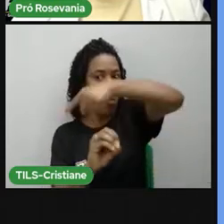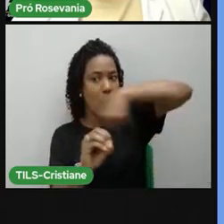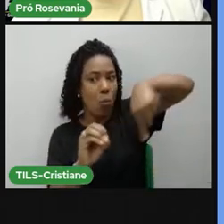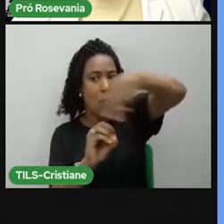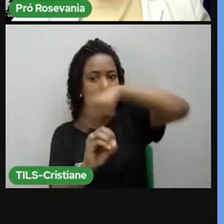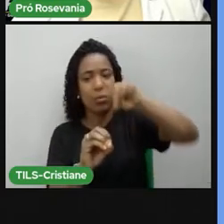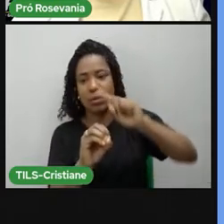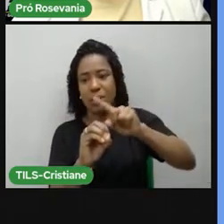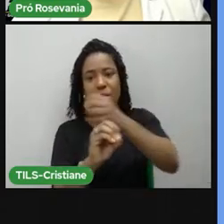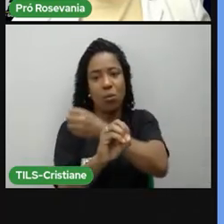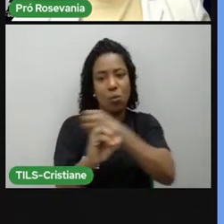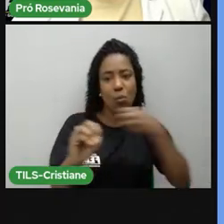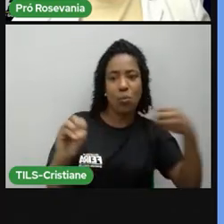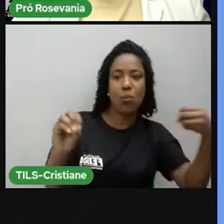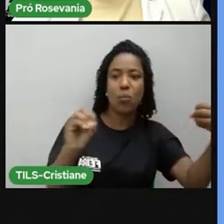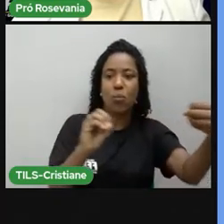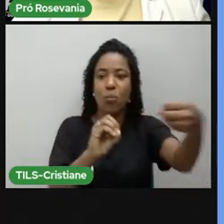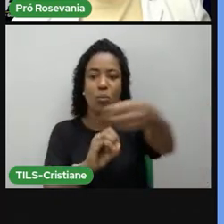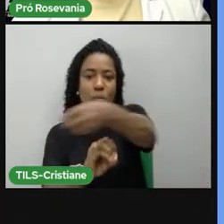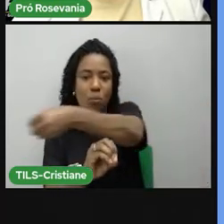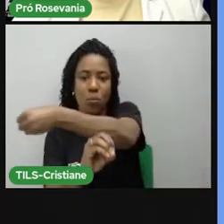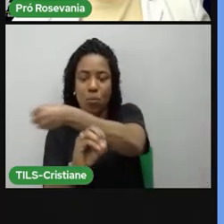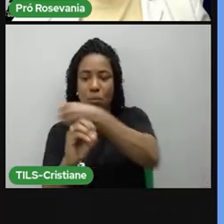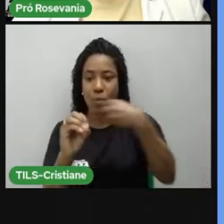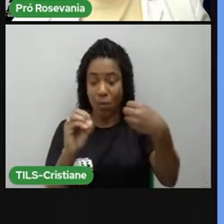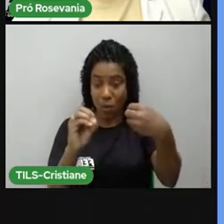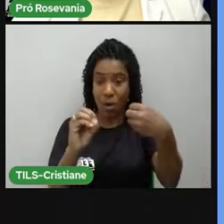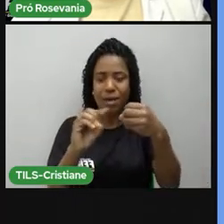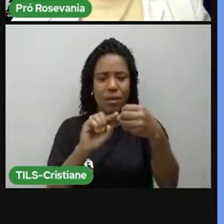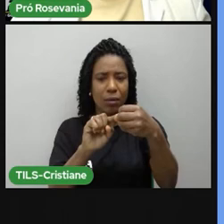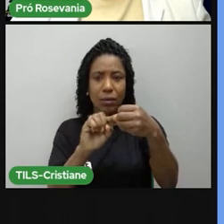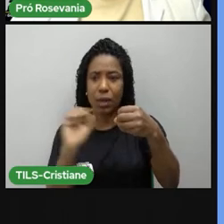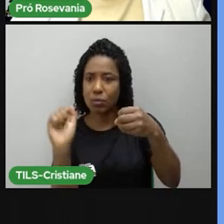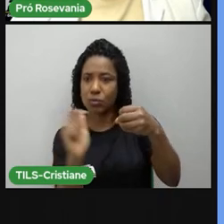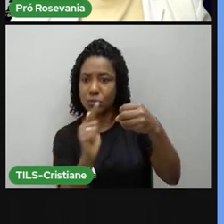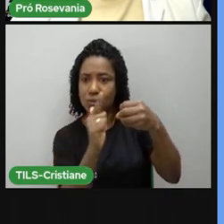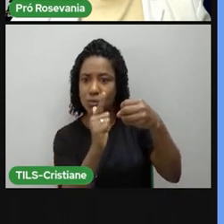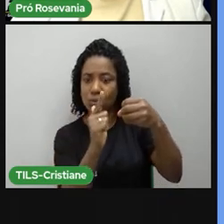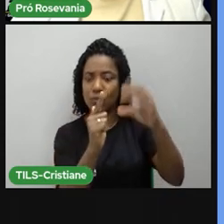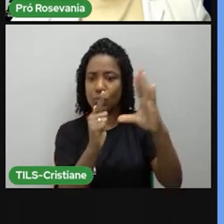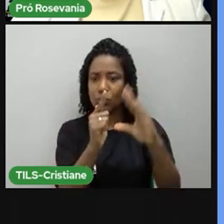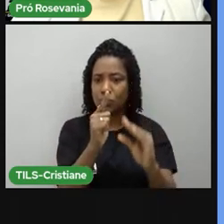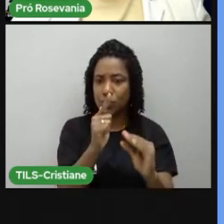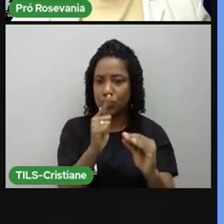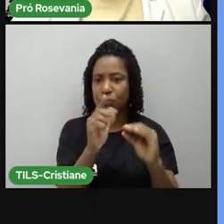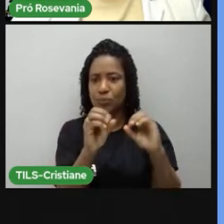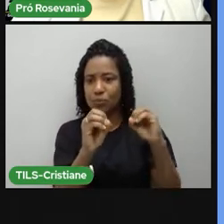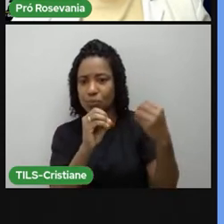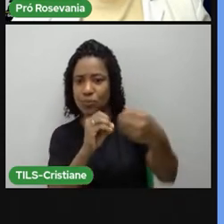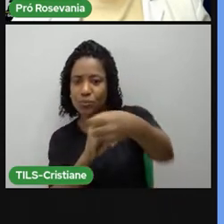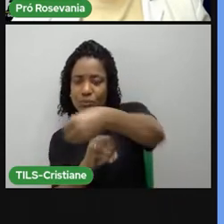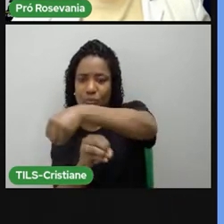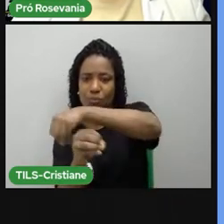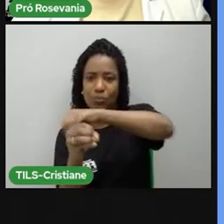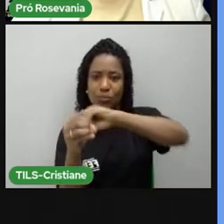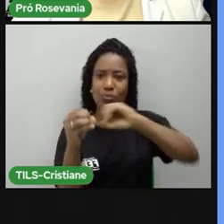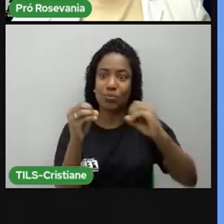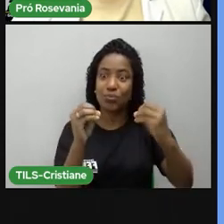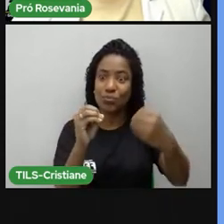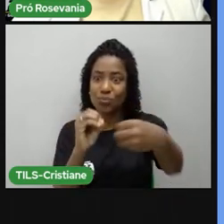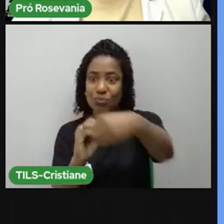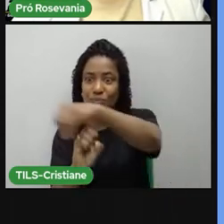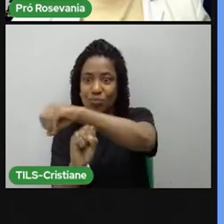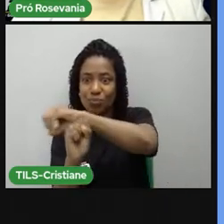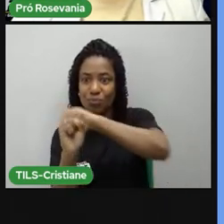Só para vocês perceberem aí. Olha como a iluminação vai mudando, tá vendo? Olha, ela vai aumentando e